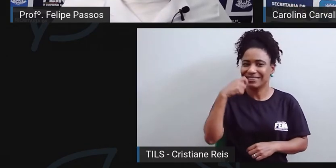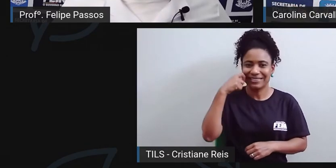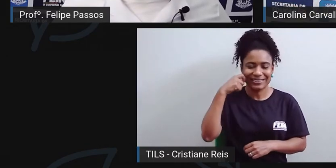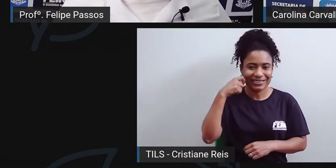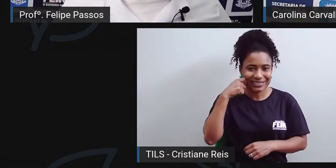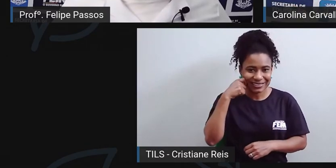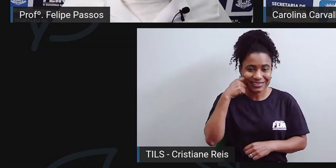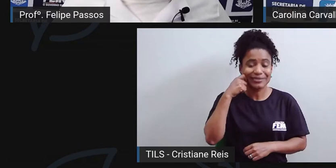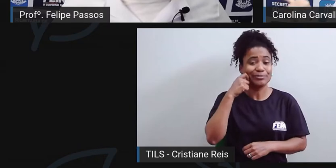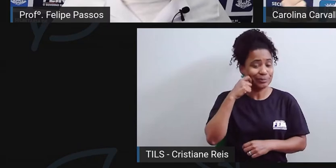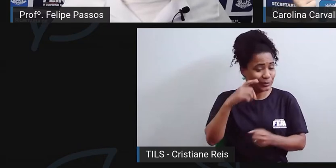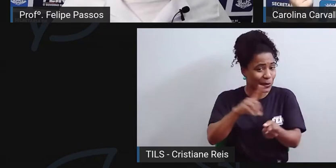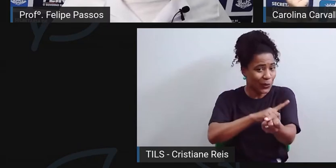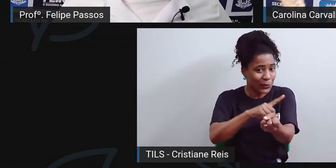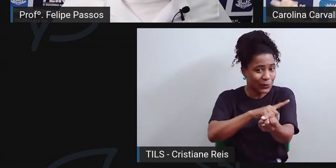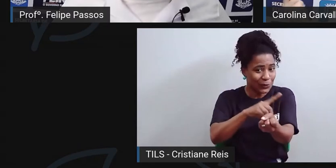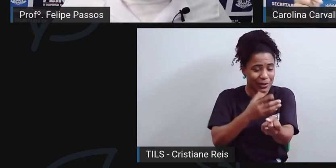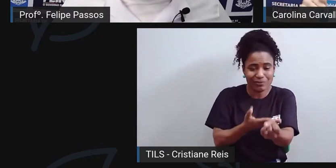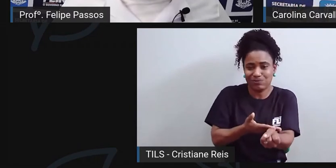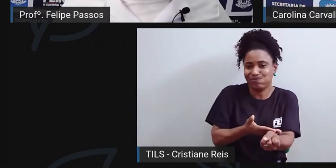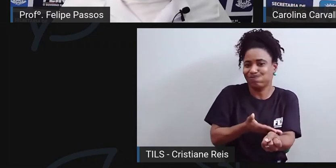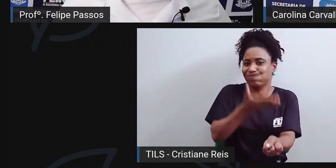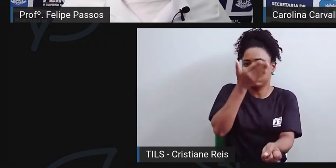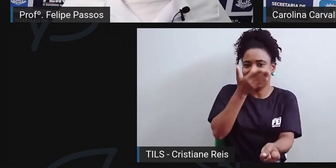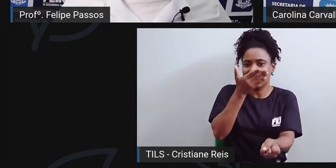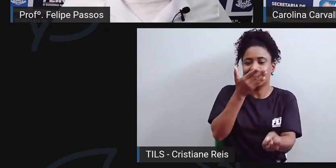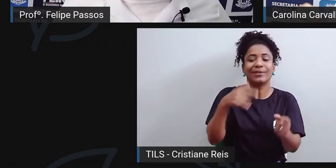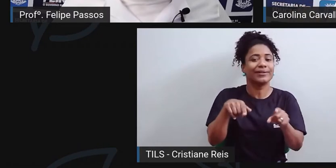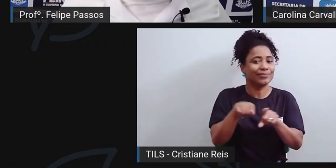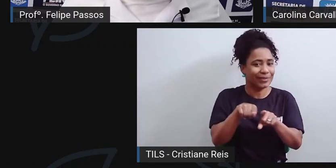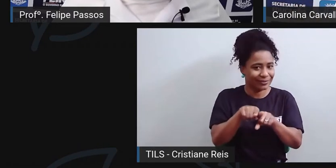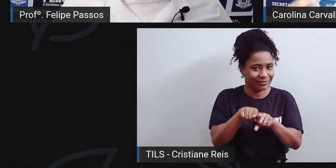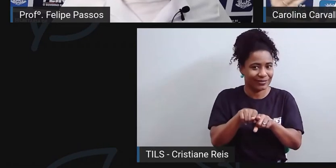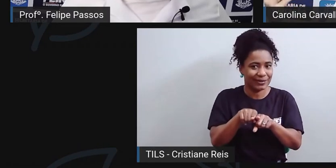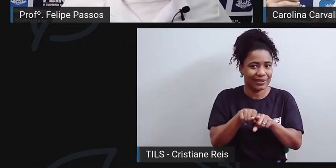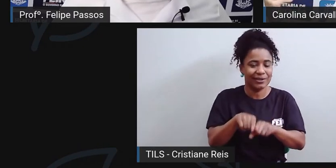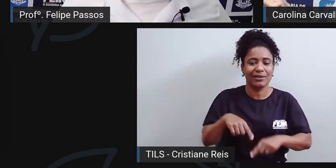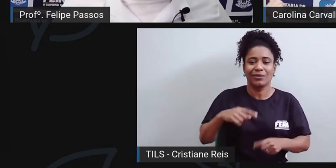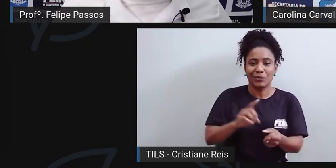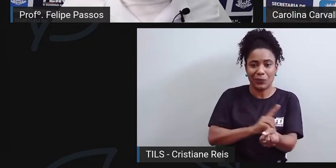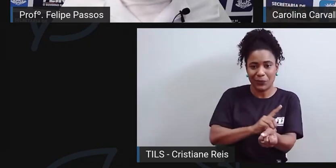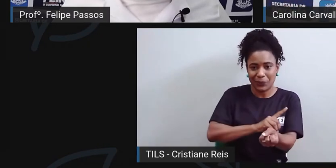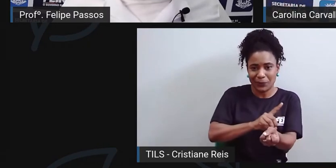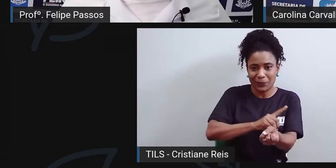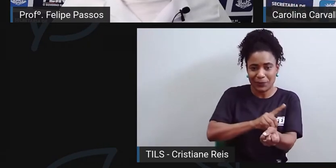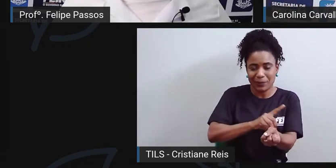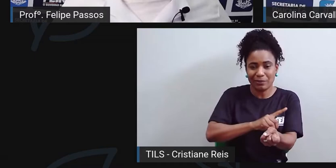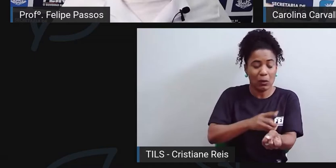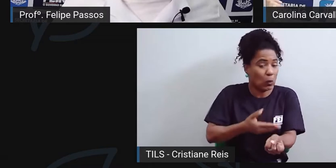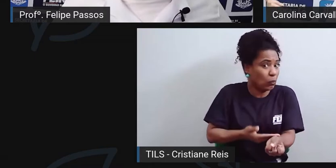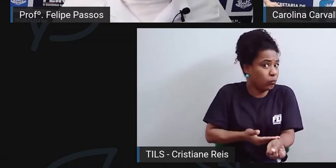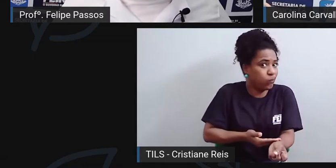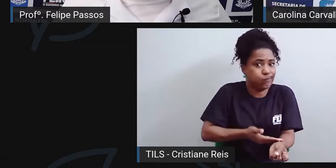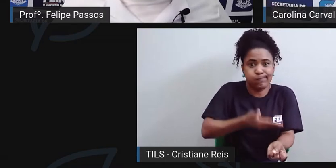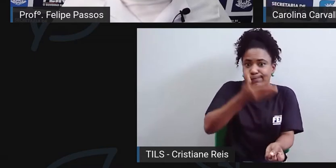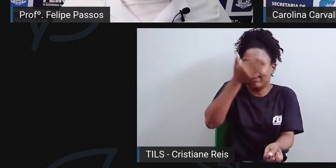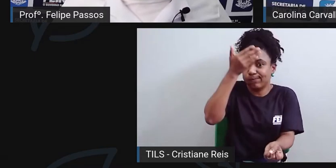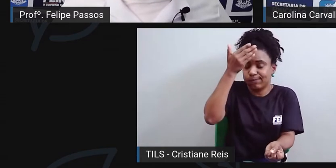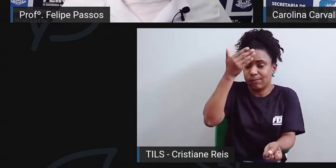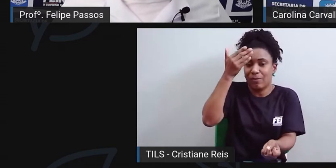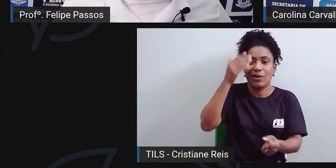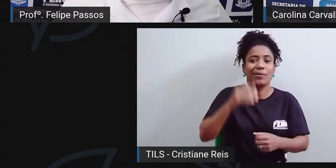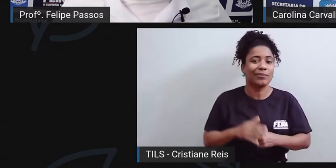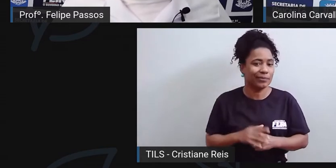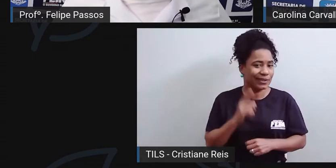controle do diabetes e o contrário também é verdadeiro. Quando a pessoa está com diabetes descompensado, ela também tem